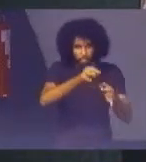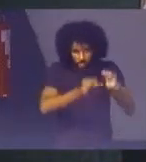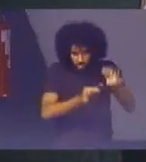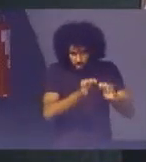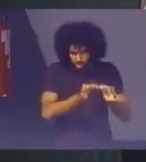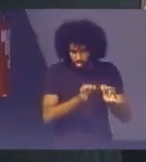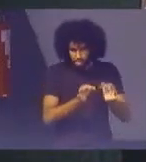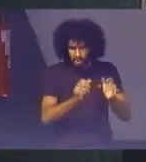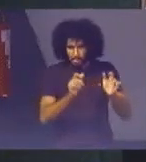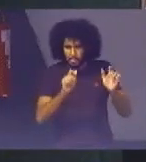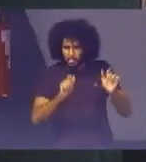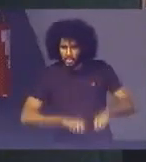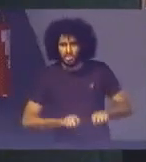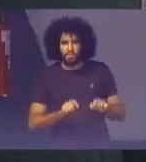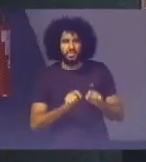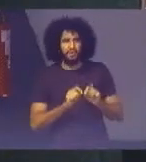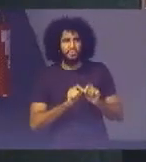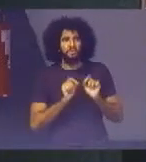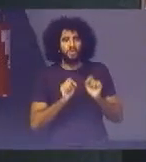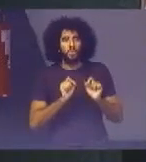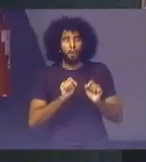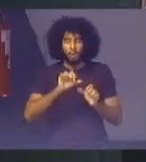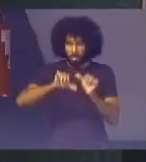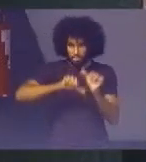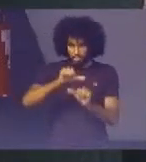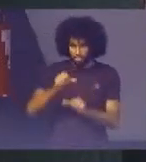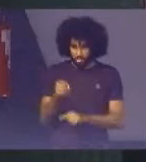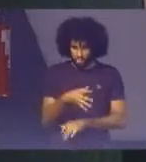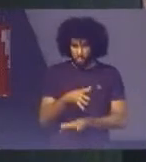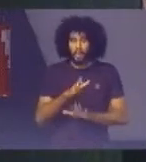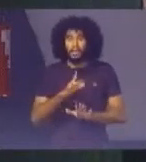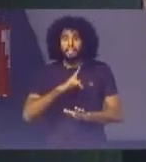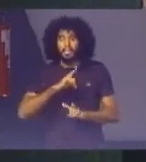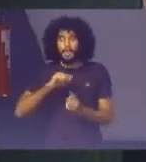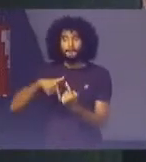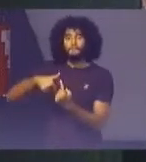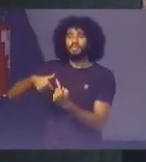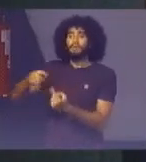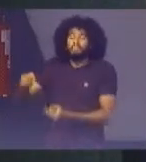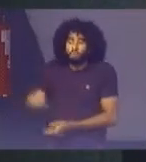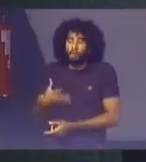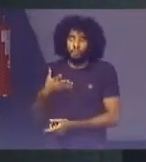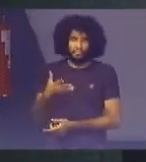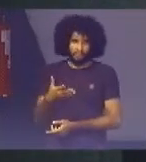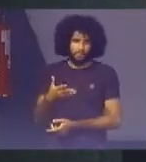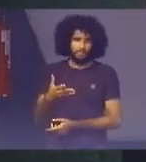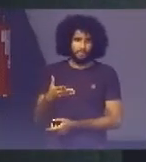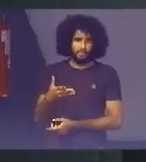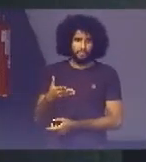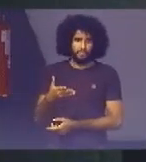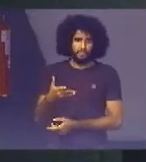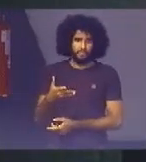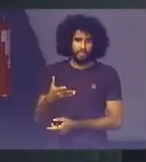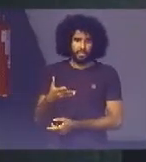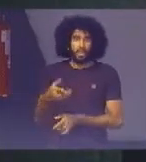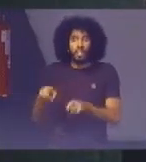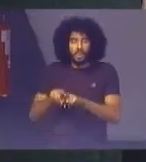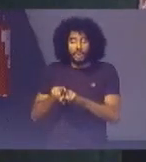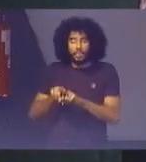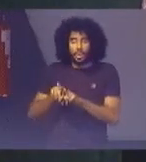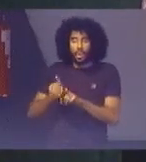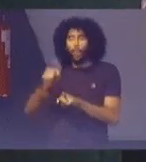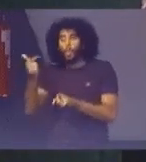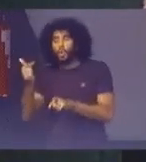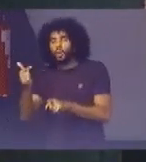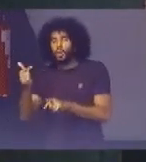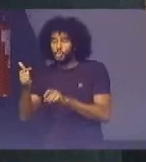caso De inovar Trazer uma meta Nova E uma meta Nove Para que